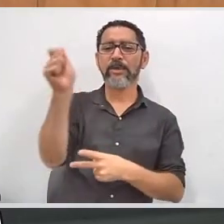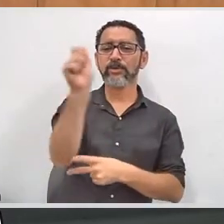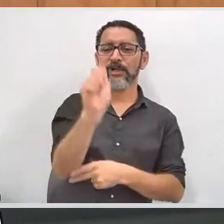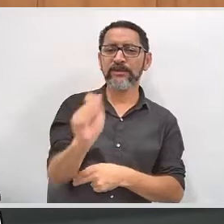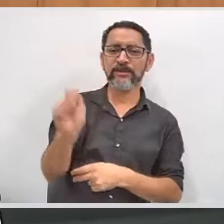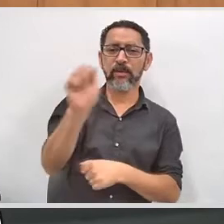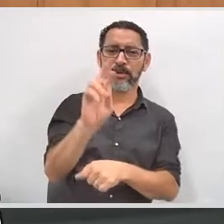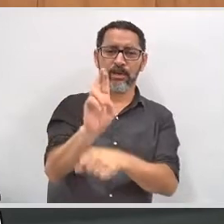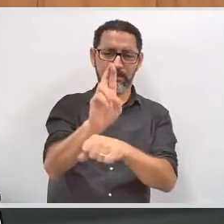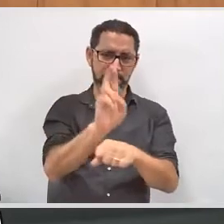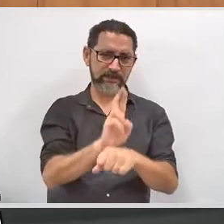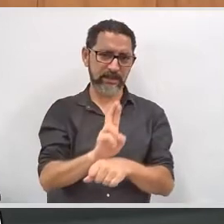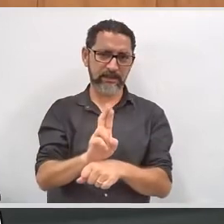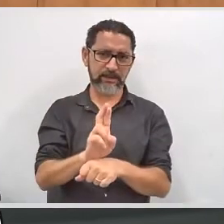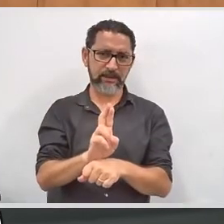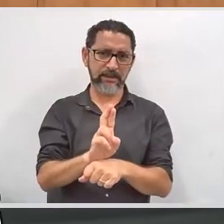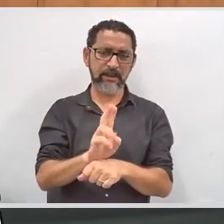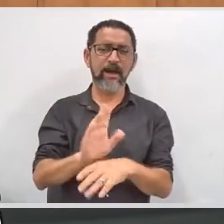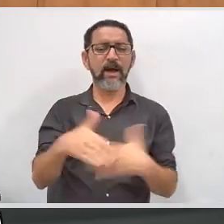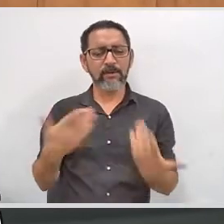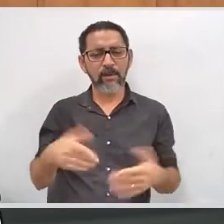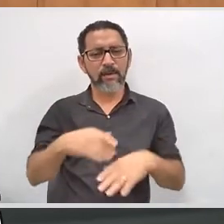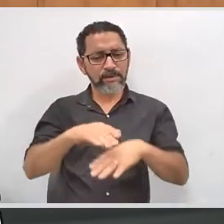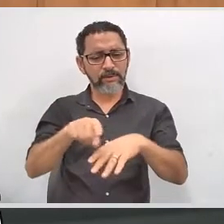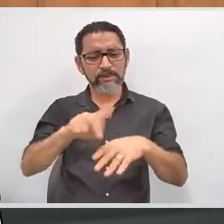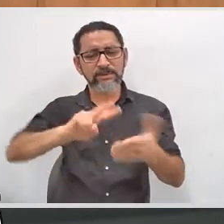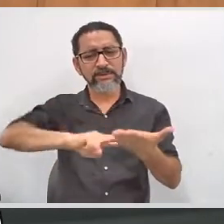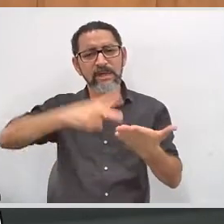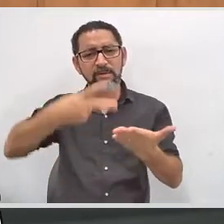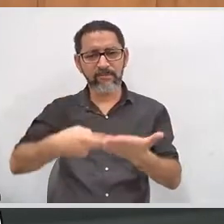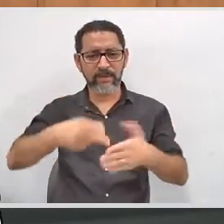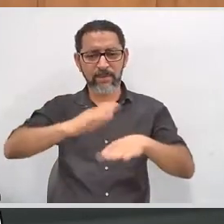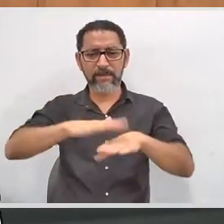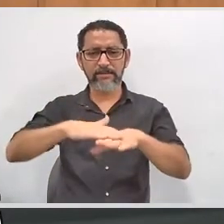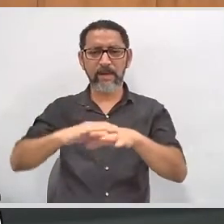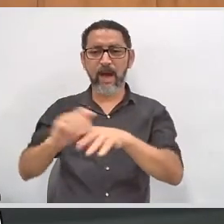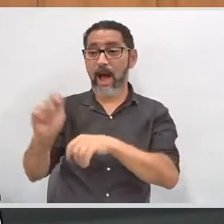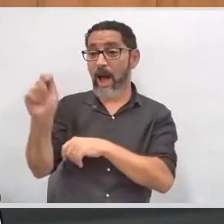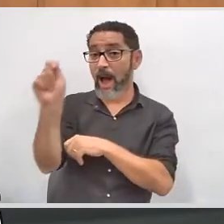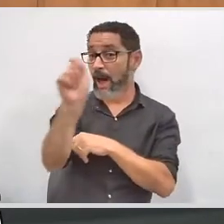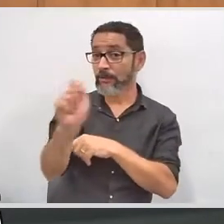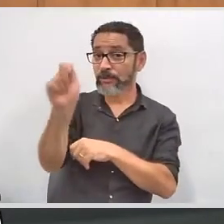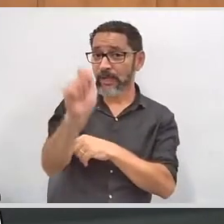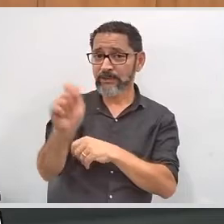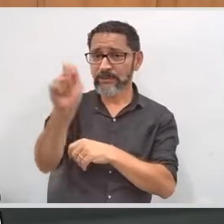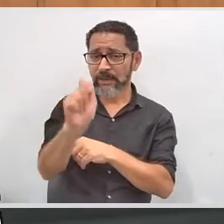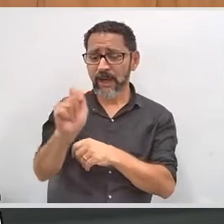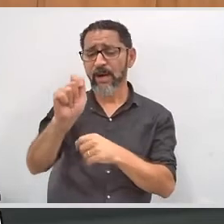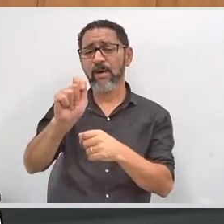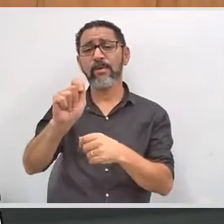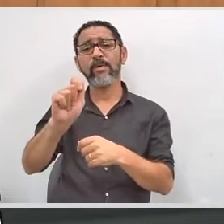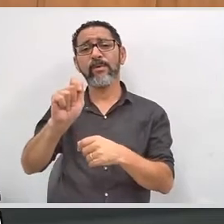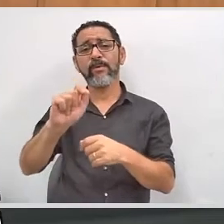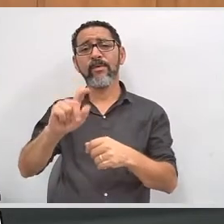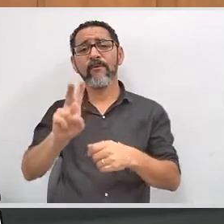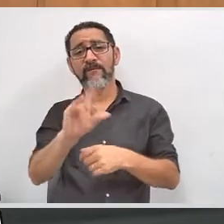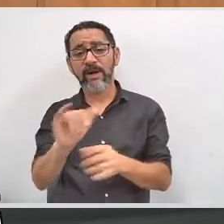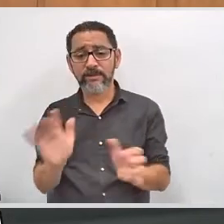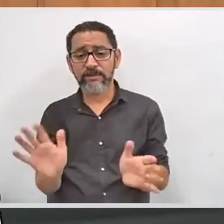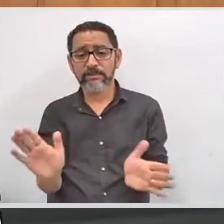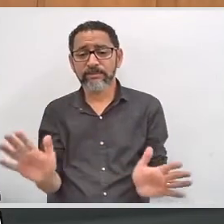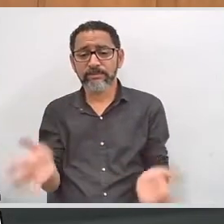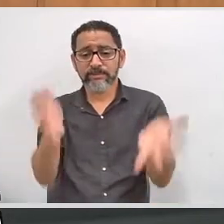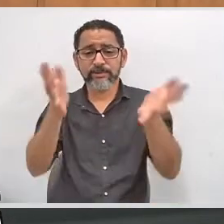exercício de direito ao voto. É isso. Então, é a sensibilização do público que a gente faz com o apoio das associações envolvidas nesses projetos.